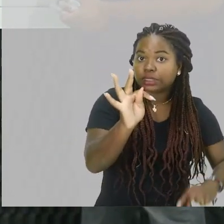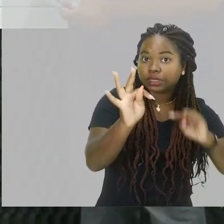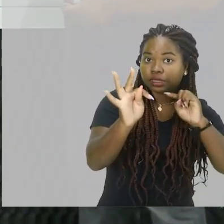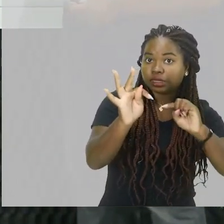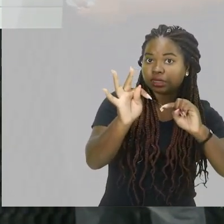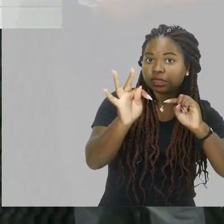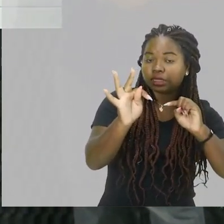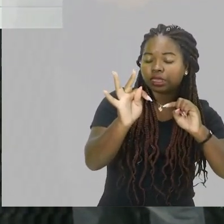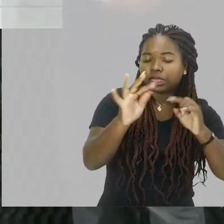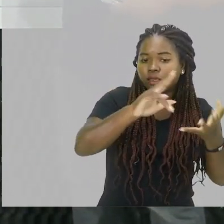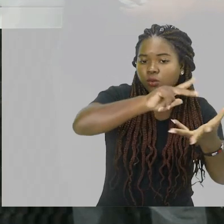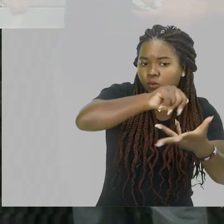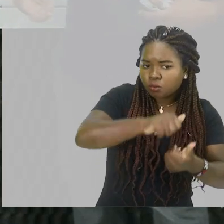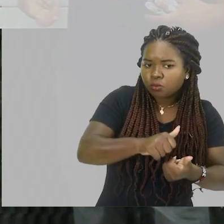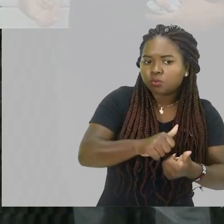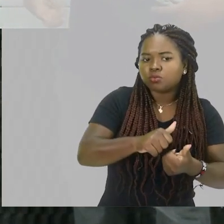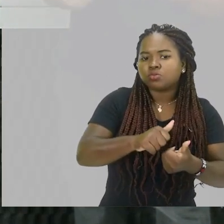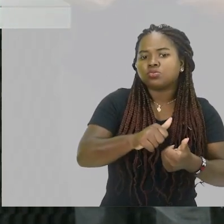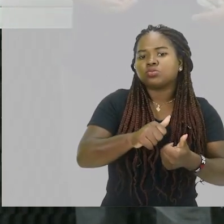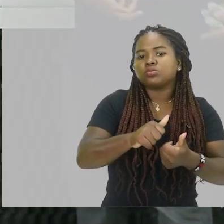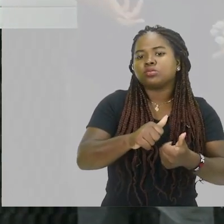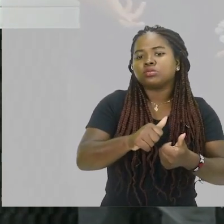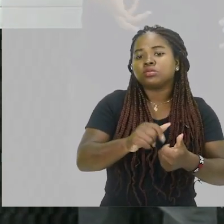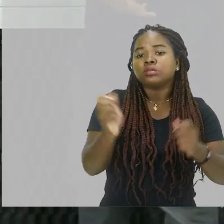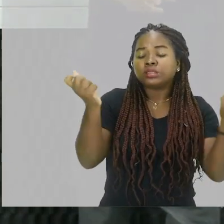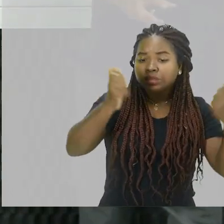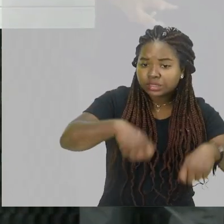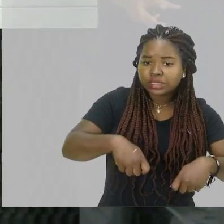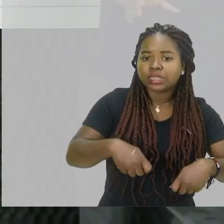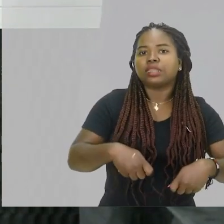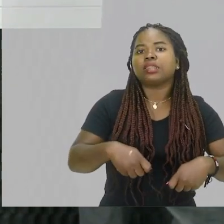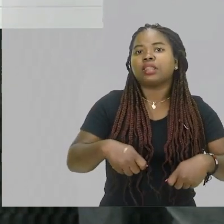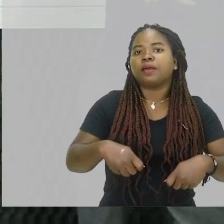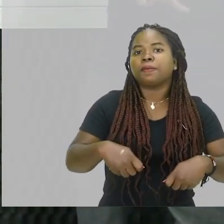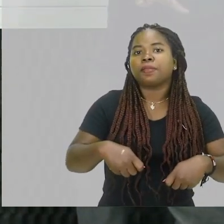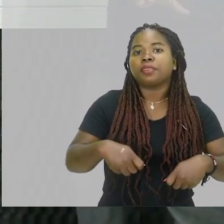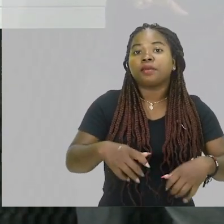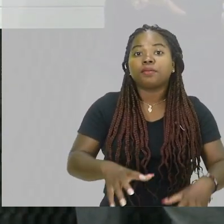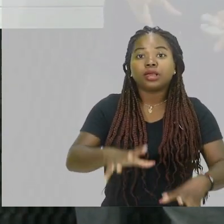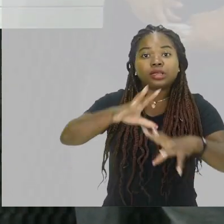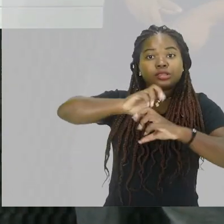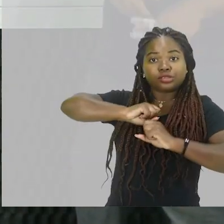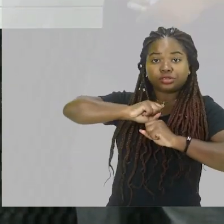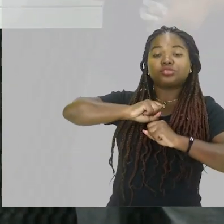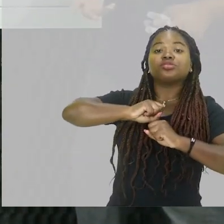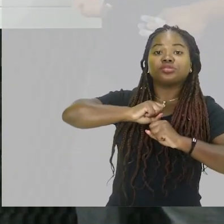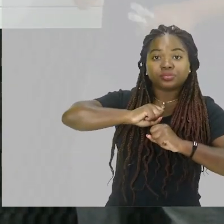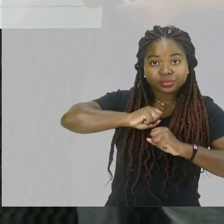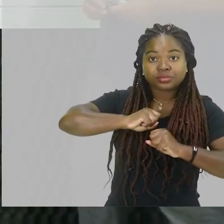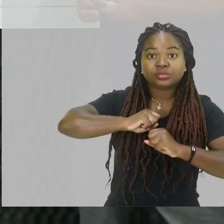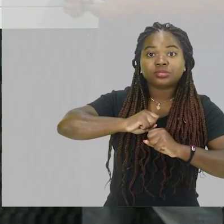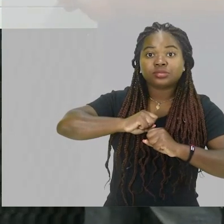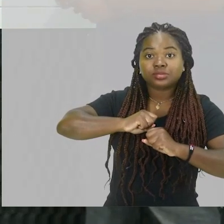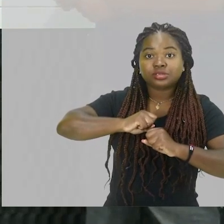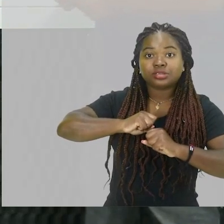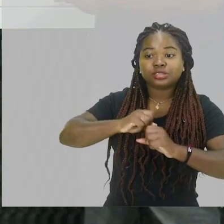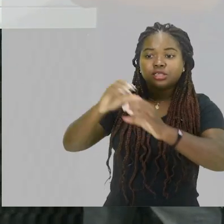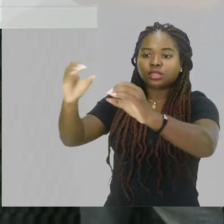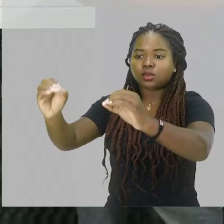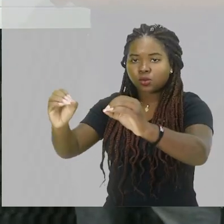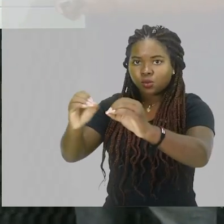movimento da Terra ele vai ocupar, e que serão mais propícios para que ocorram os eclipses. Que, né, locais são esses?